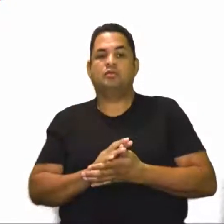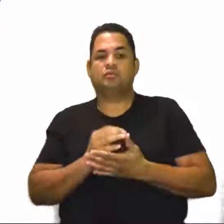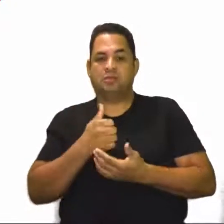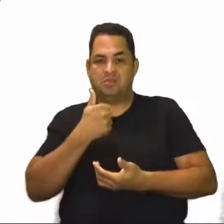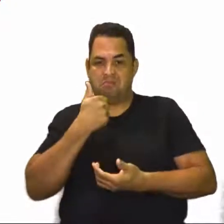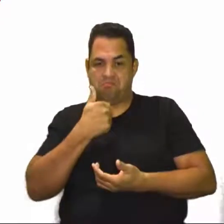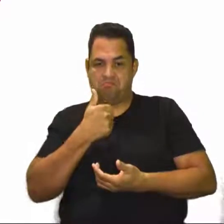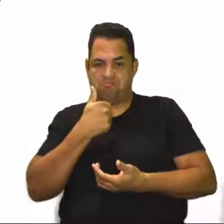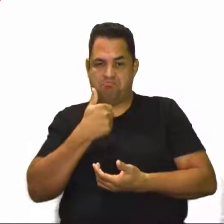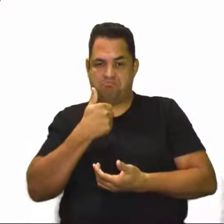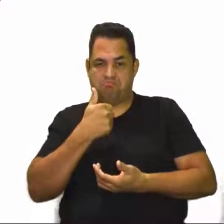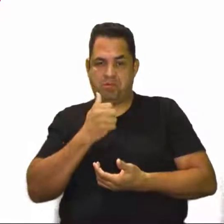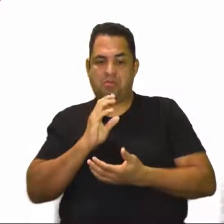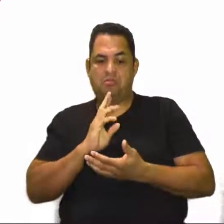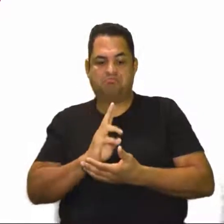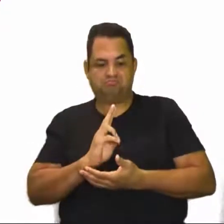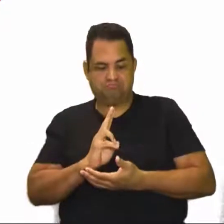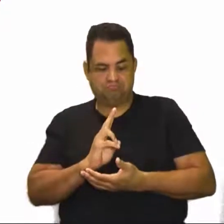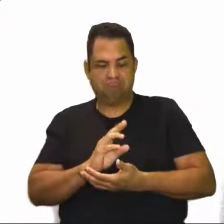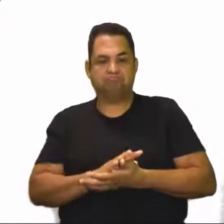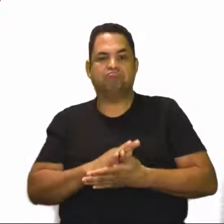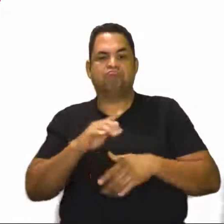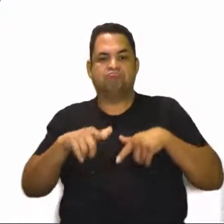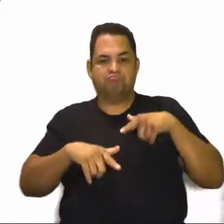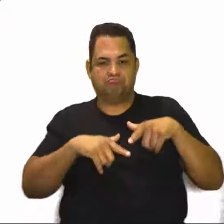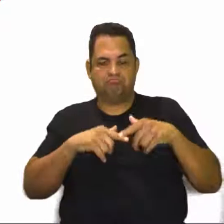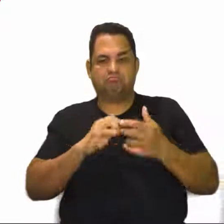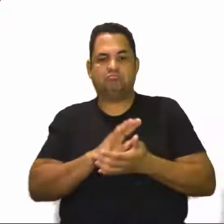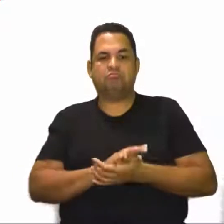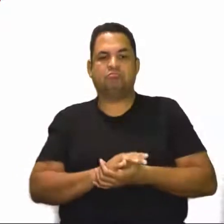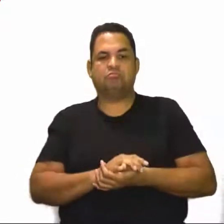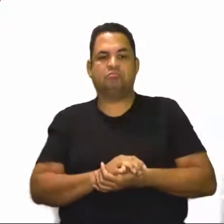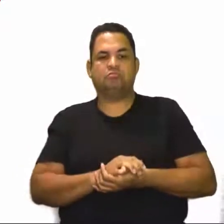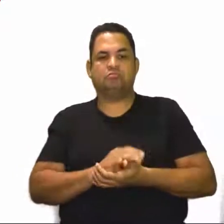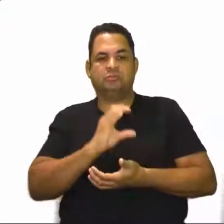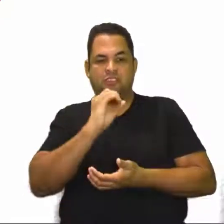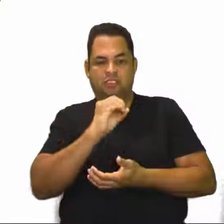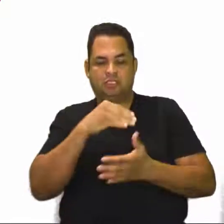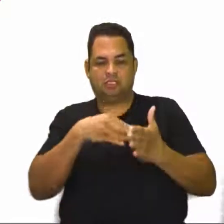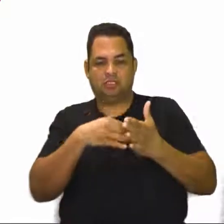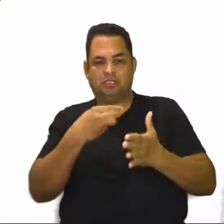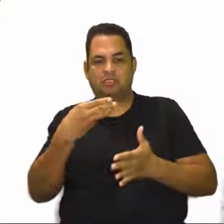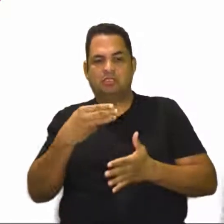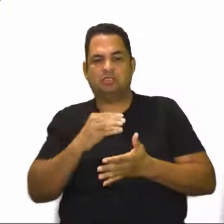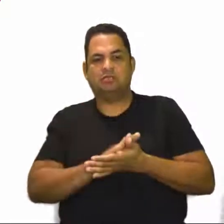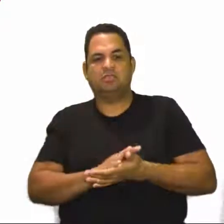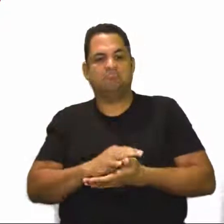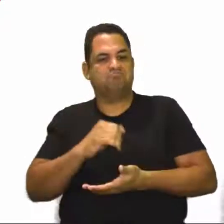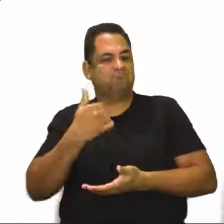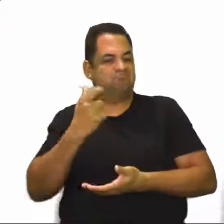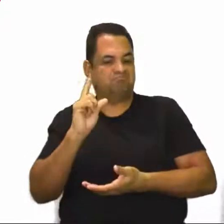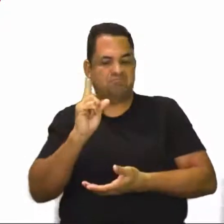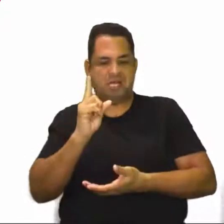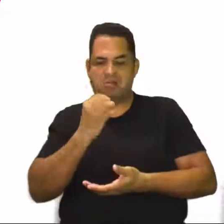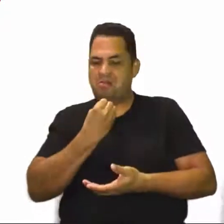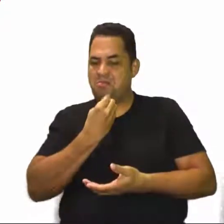suficientemente ativo. Se eu tiver um score entre 0 e 3, eu estou